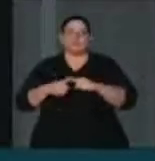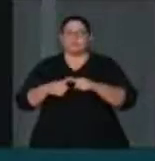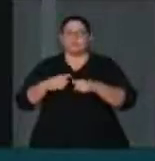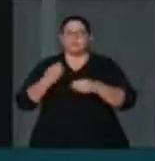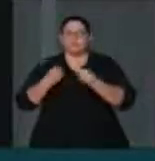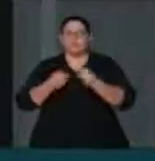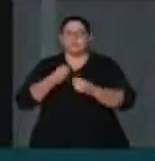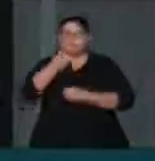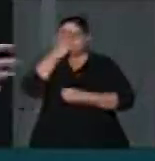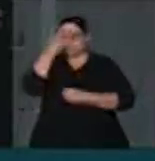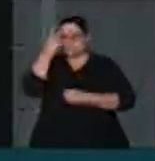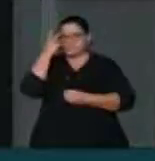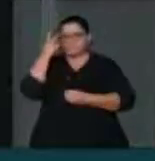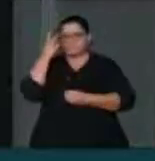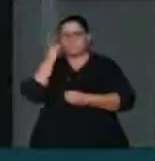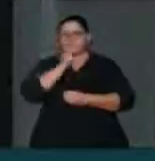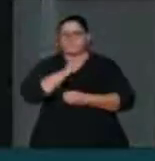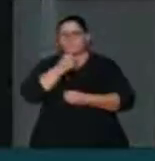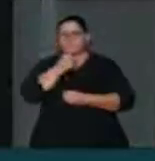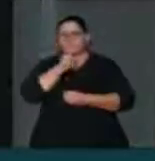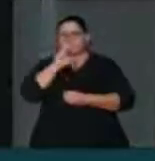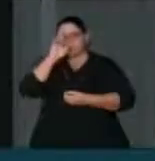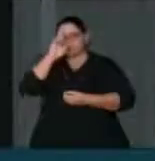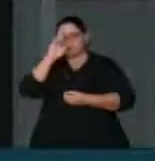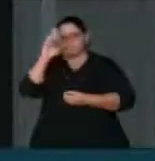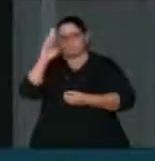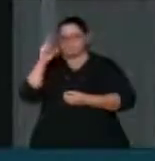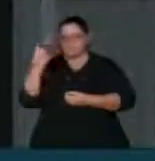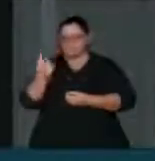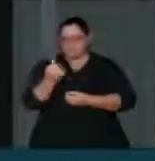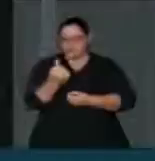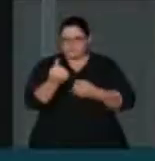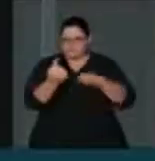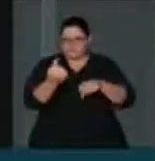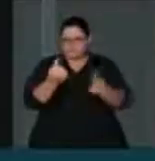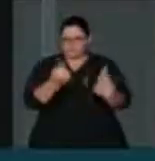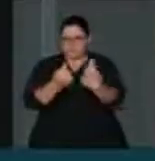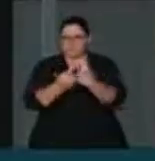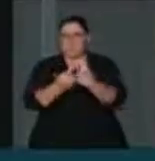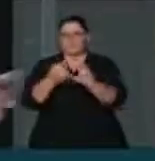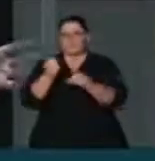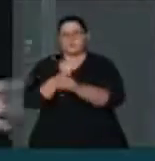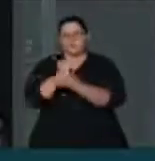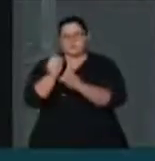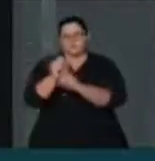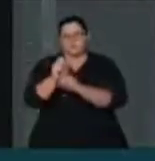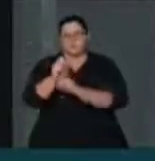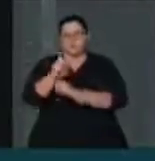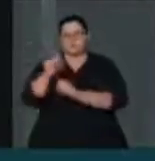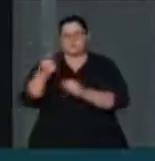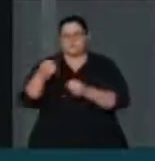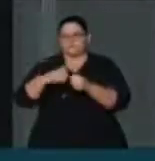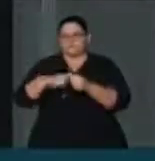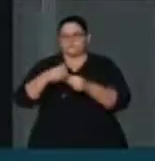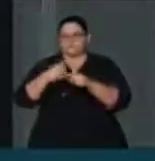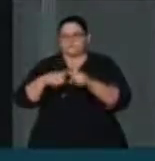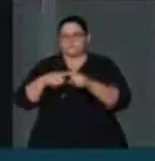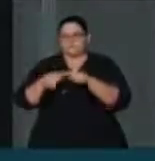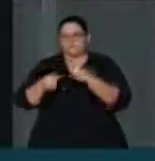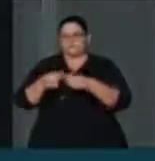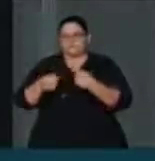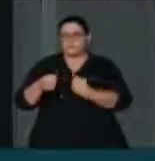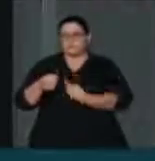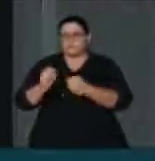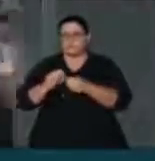e as senhoras que estão representando aqui a sociedade, as organizações, terão que voltar aqui, porque não é na cidade que nós produzimos água,